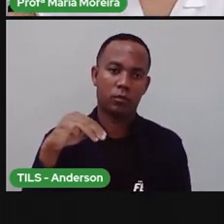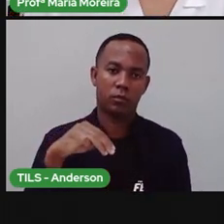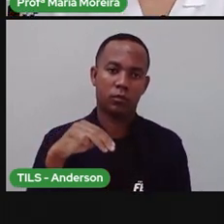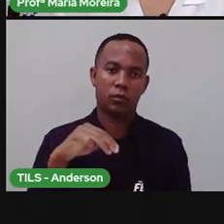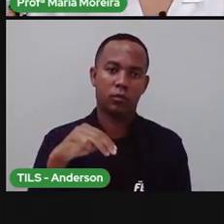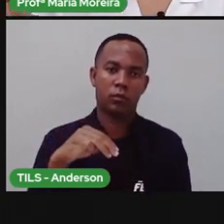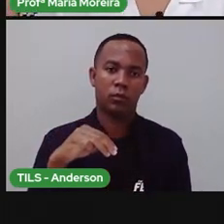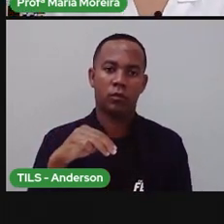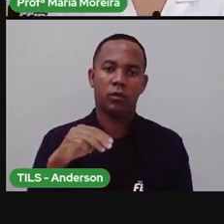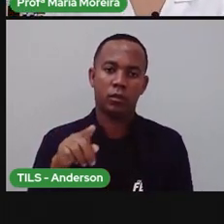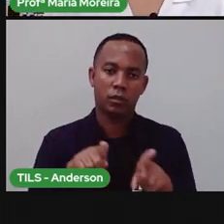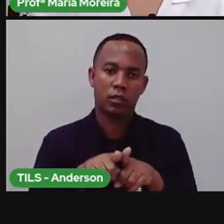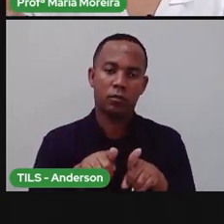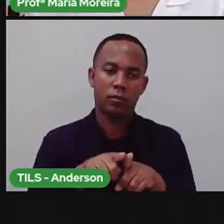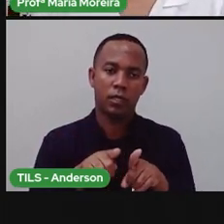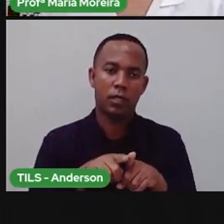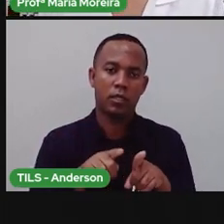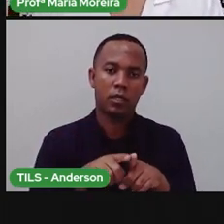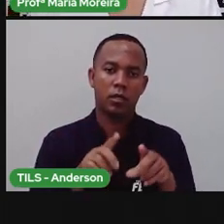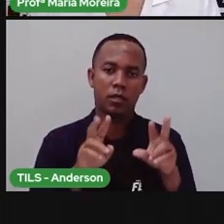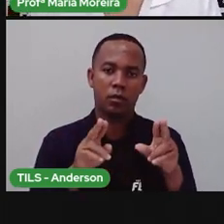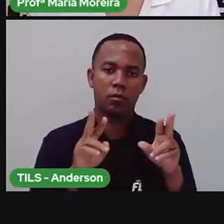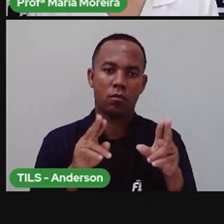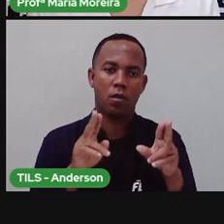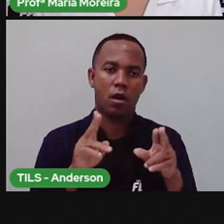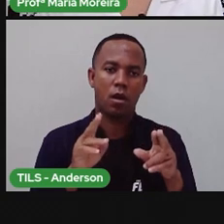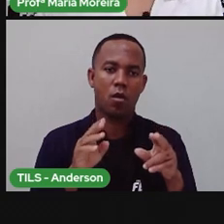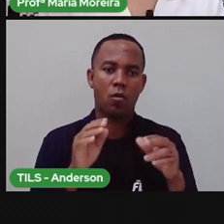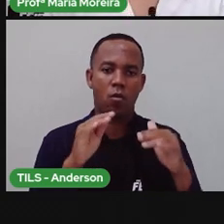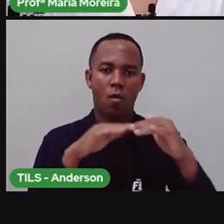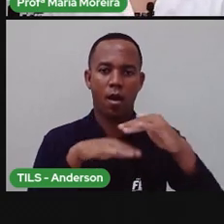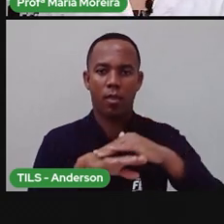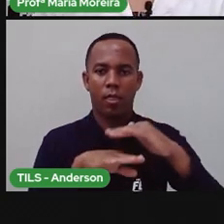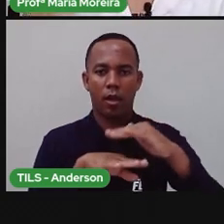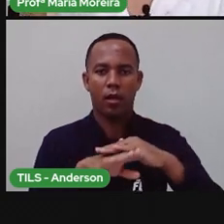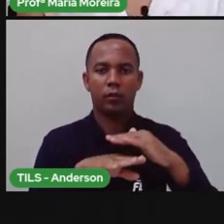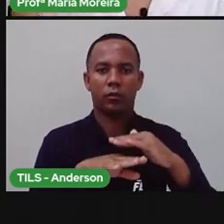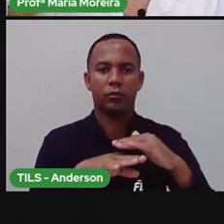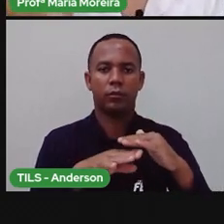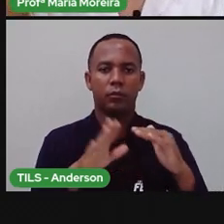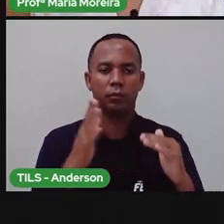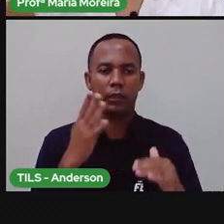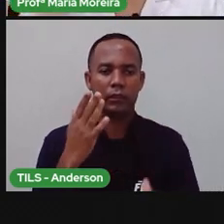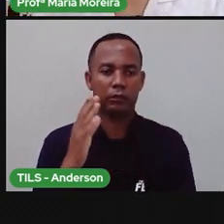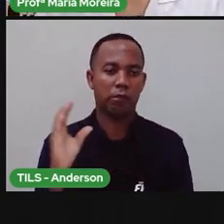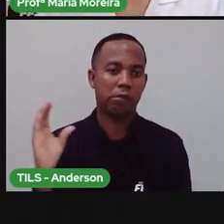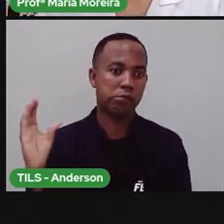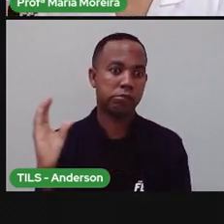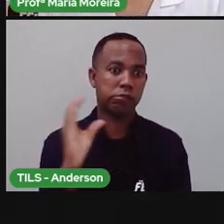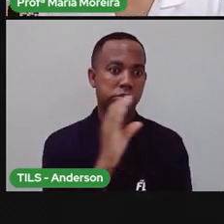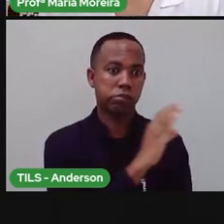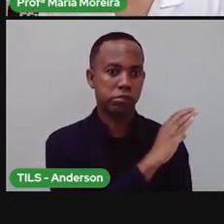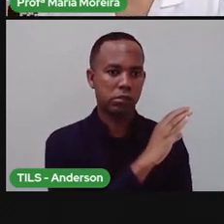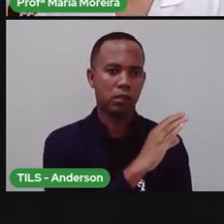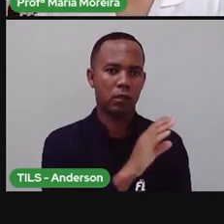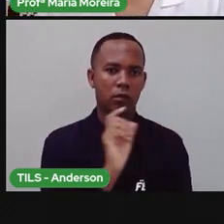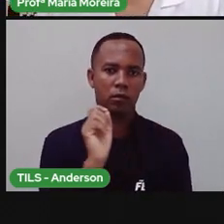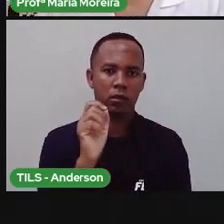elas estão ficando meio que uma poupança. Uma reservinha ali que a gente vai usar depois. A velocidade média da Terra é de